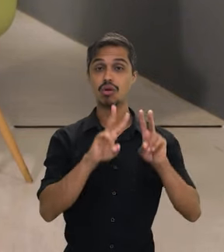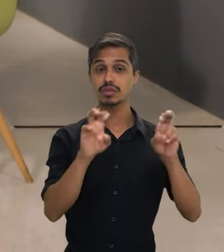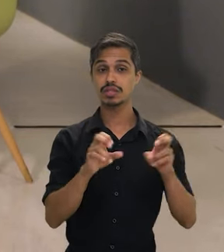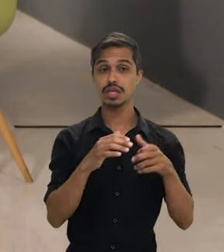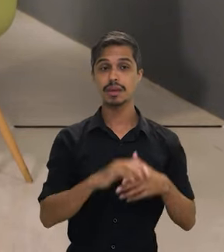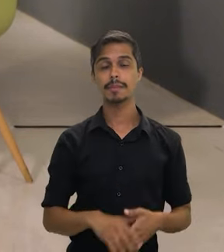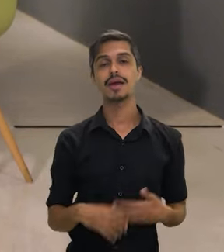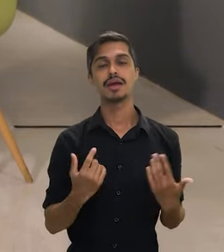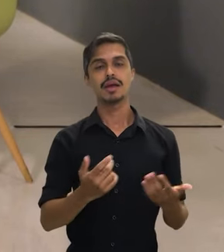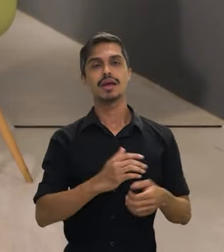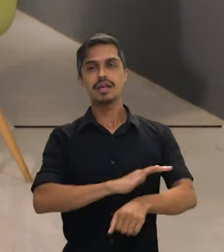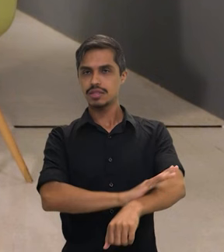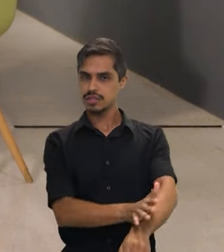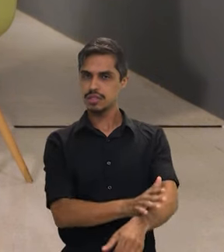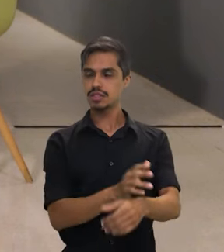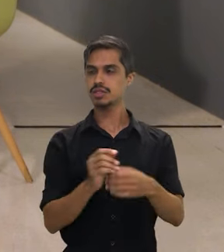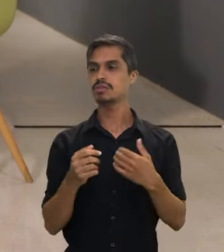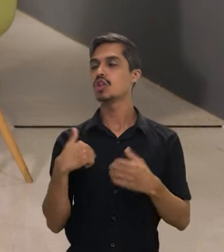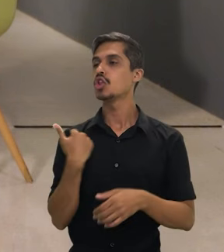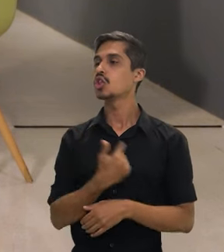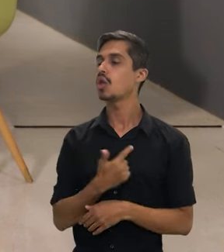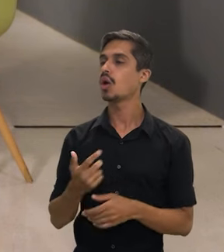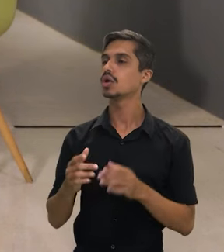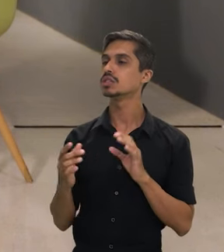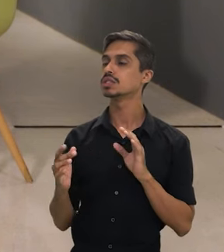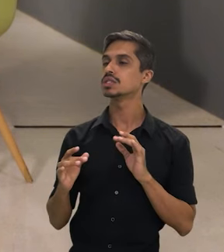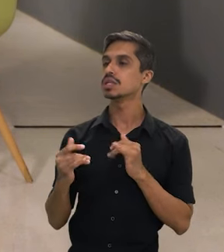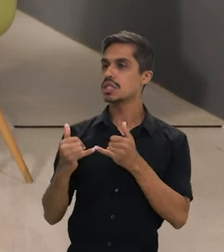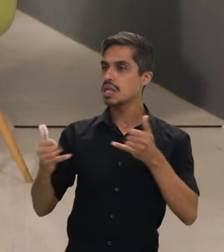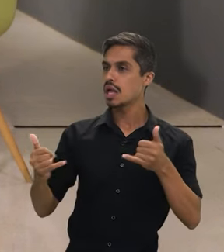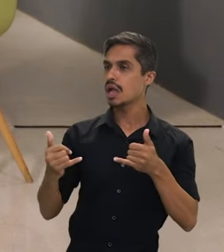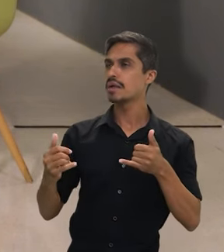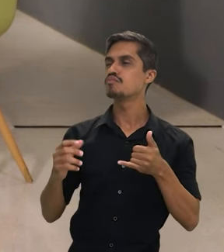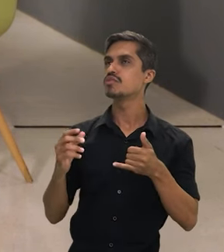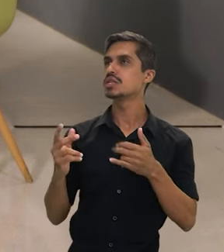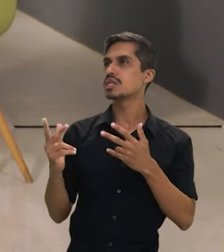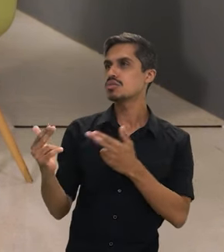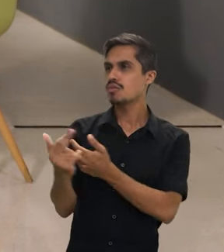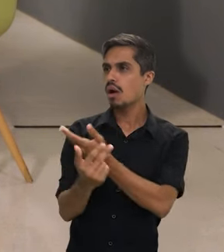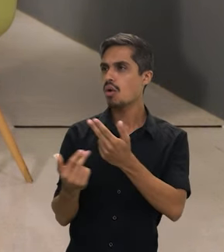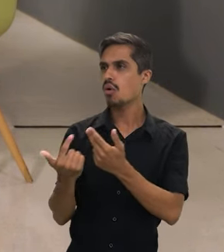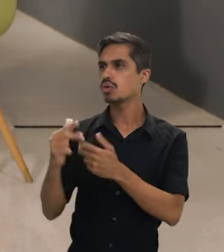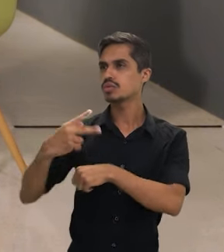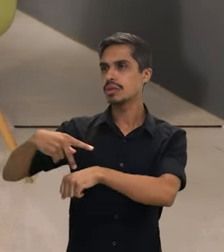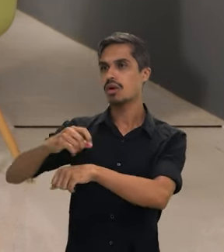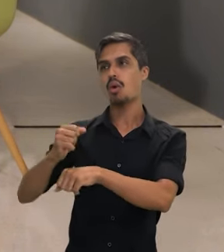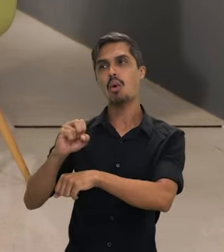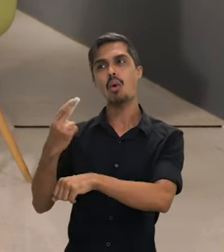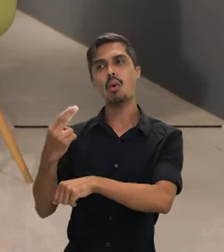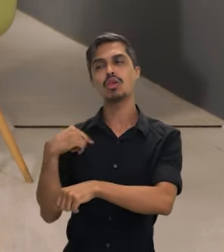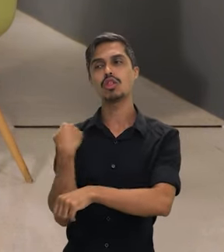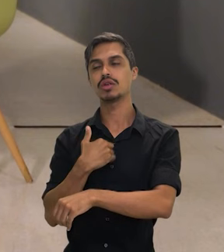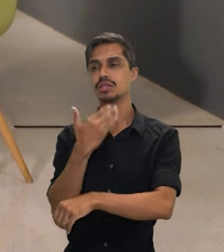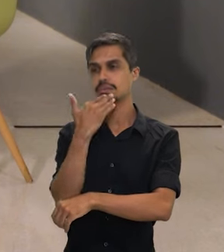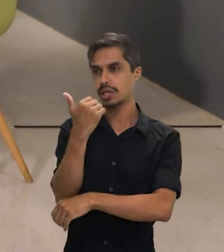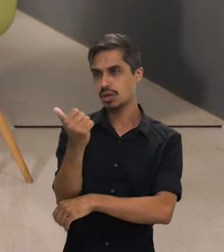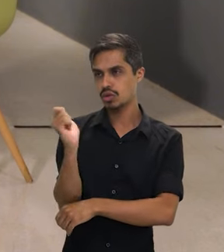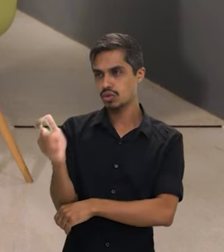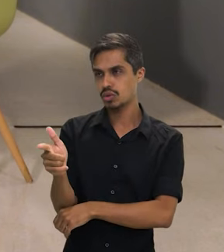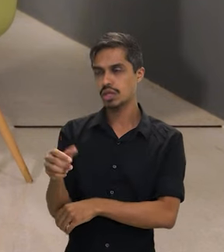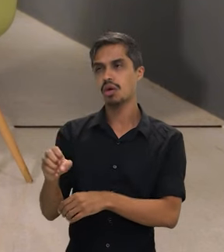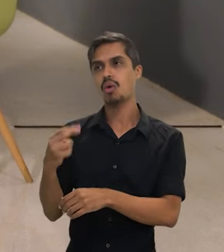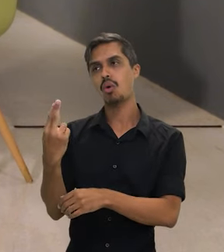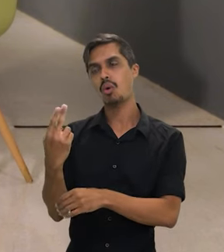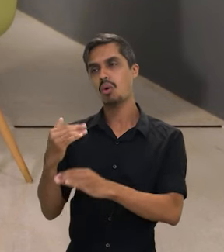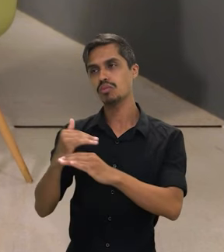racismo, a gente está na linha em relação a outros países? Ou a gente está mais avançado? A gente